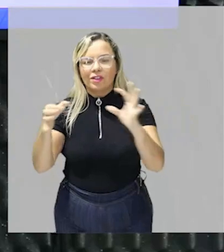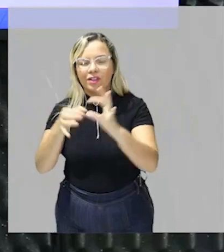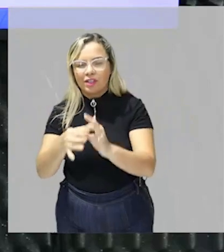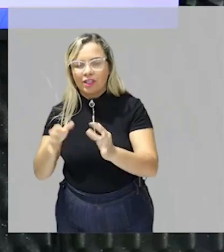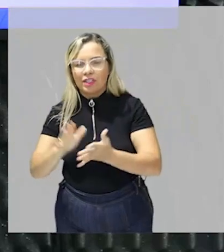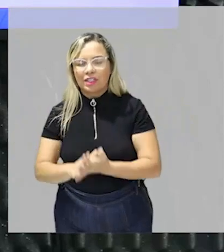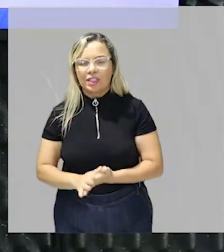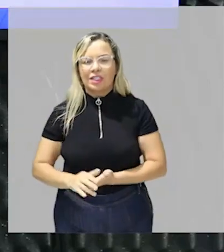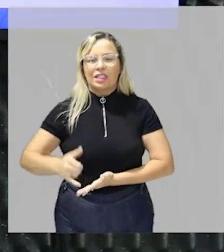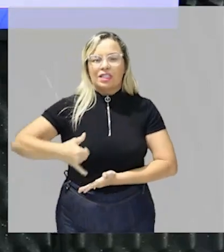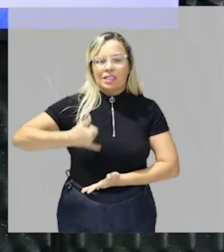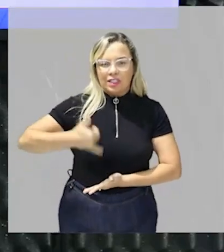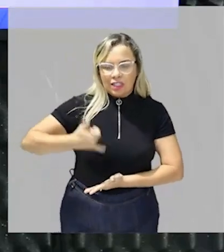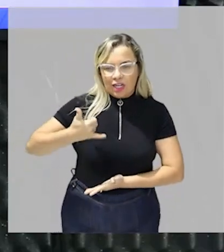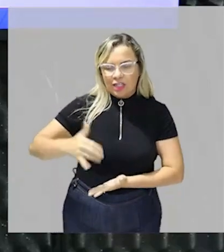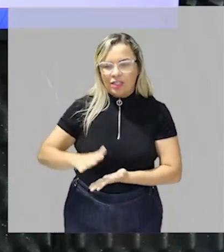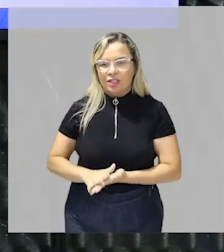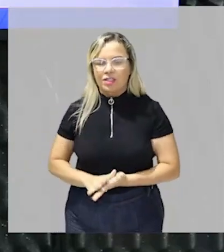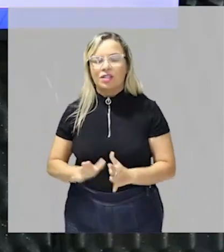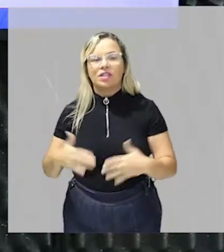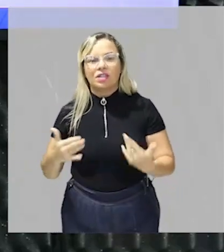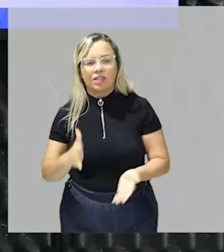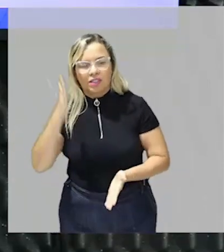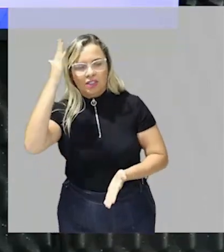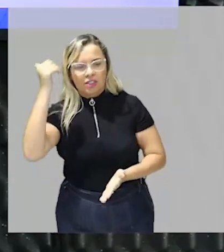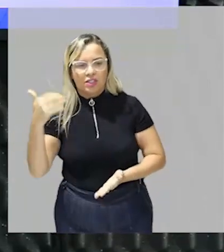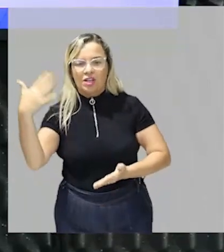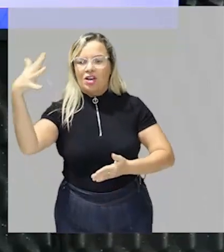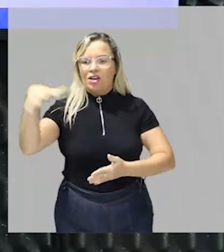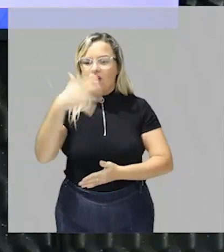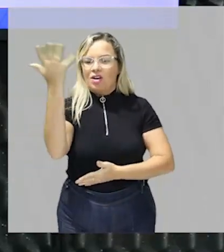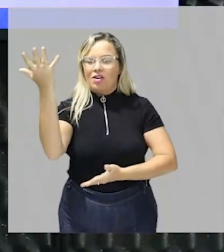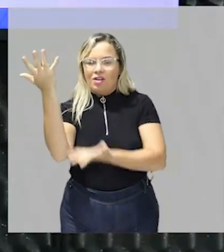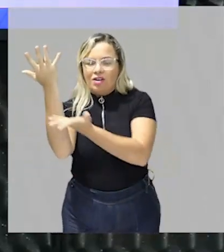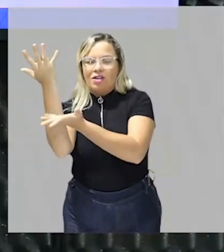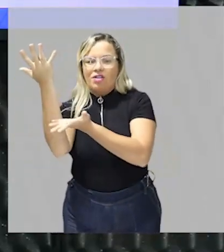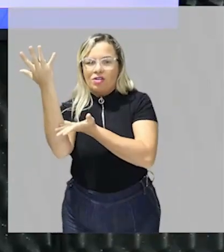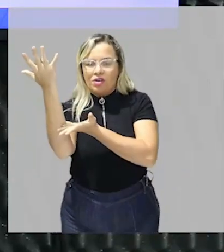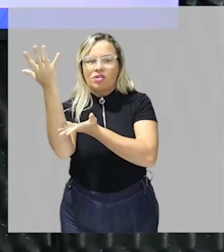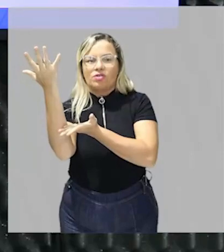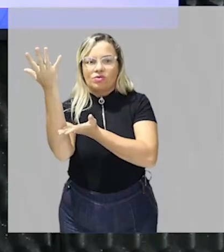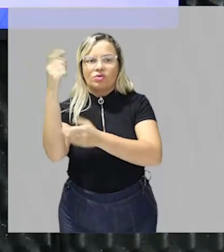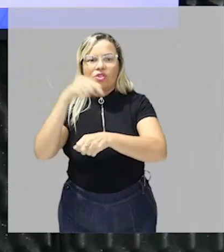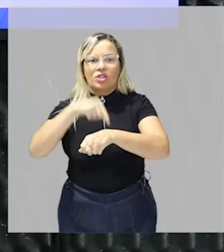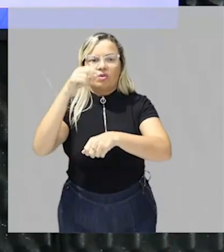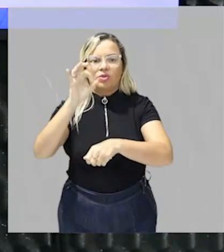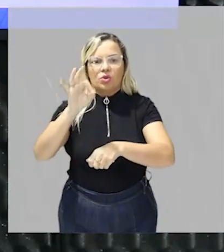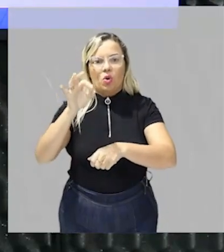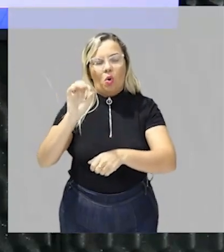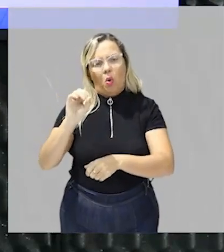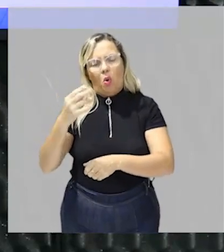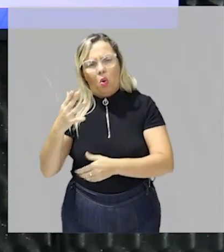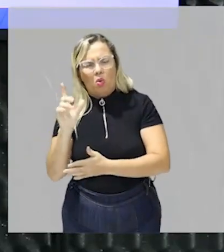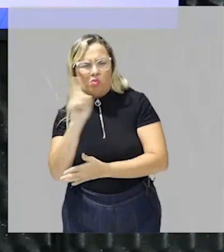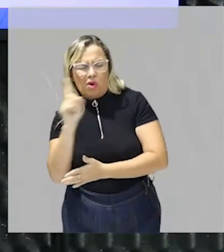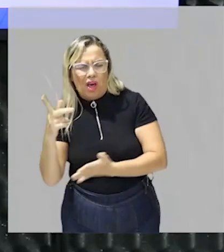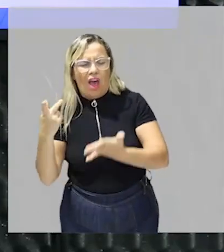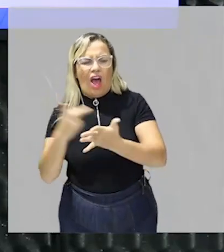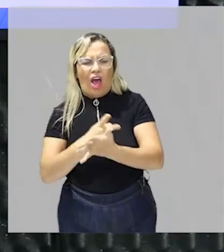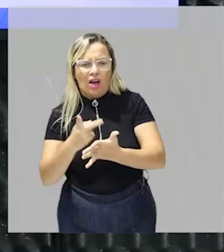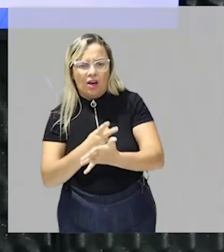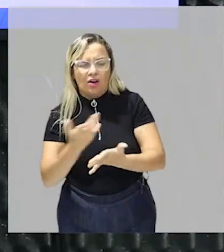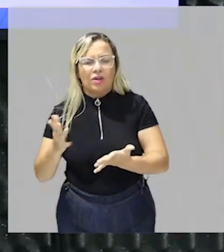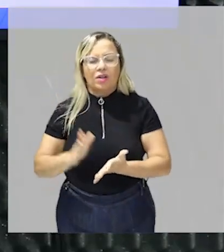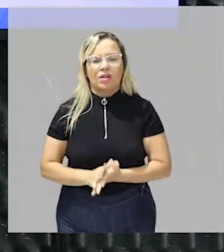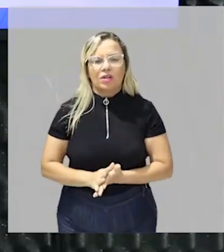sabe inclusive se elas foram cortadas no tempo certo ou fora do tempo e adivinha os